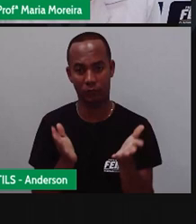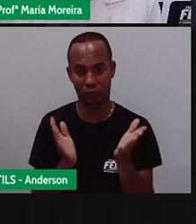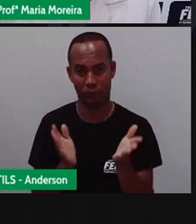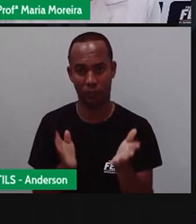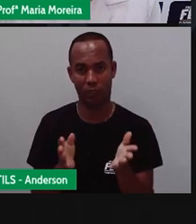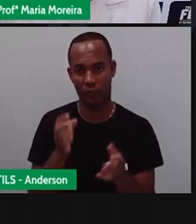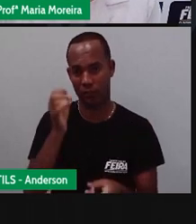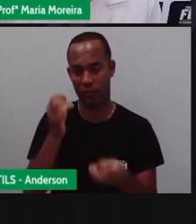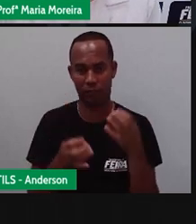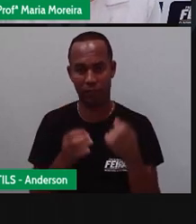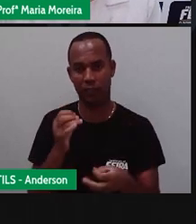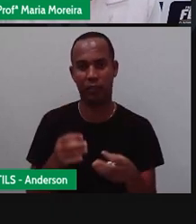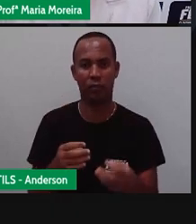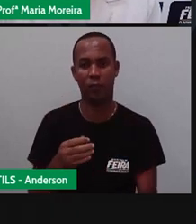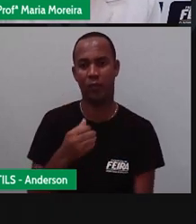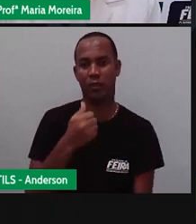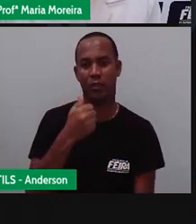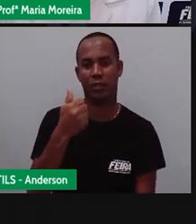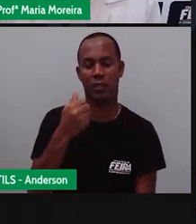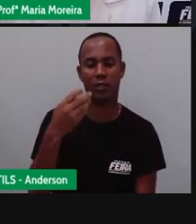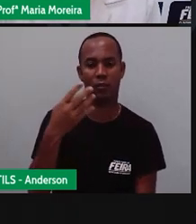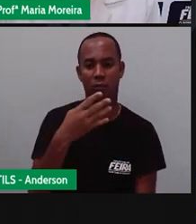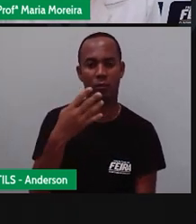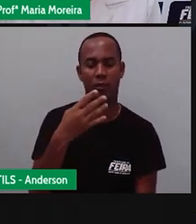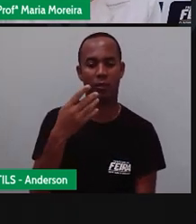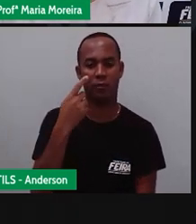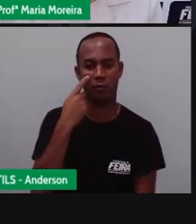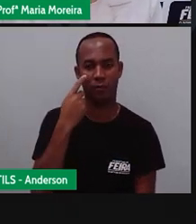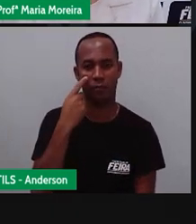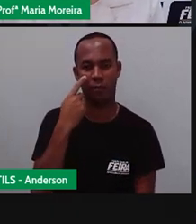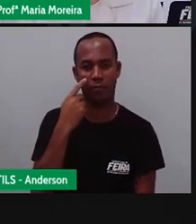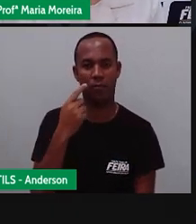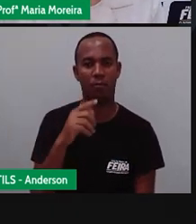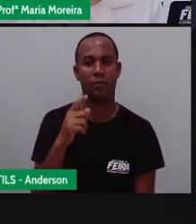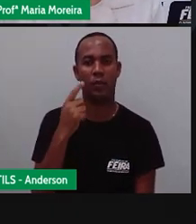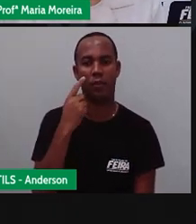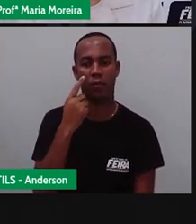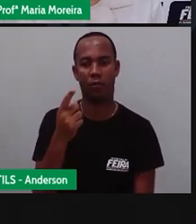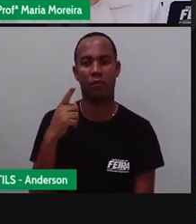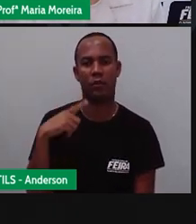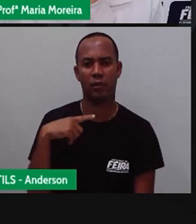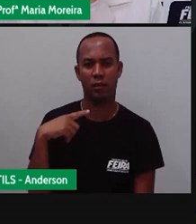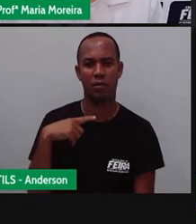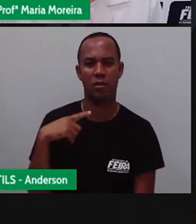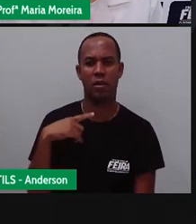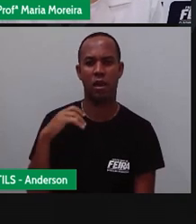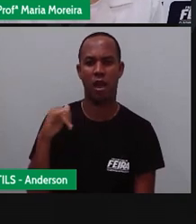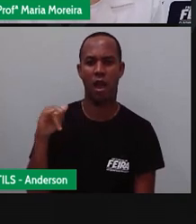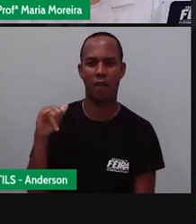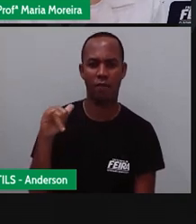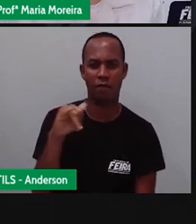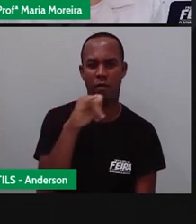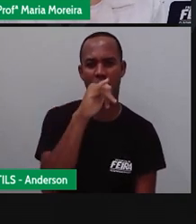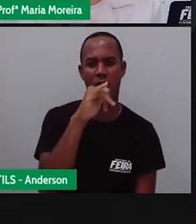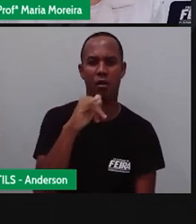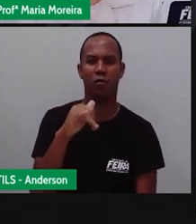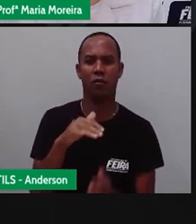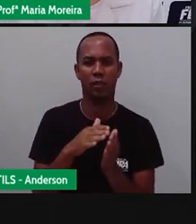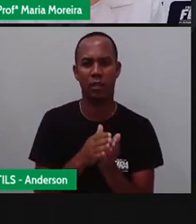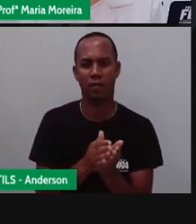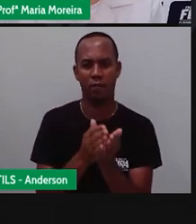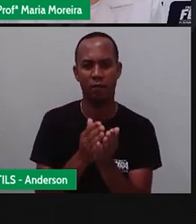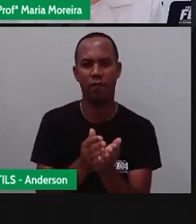Sobre o avião. E por essa imagem ainda pra gente conseguir imaginar, temos avião, navio, caminhão,